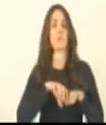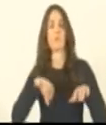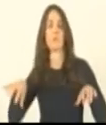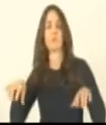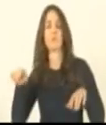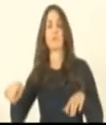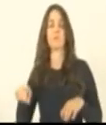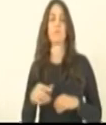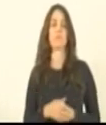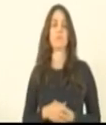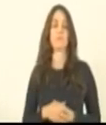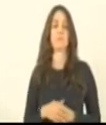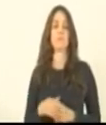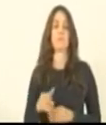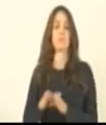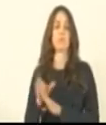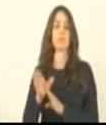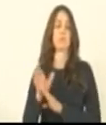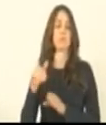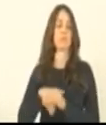Então, temos aqui...